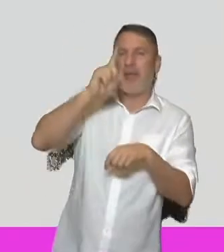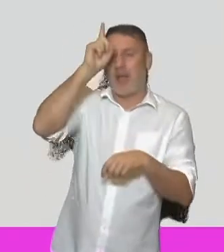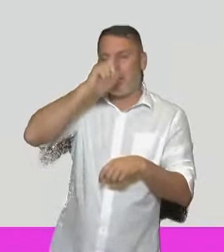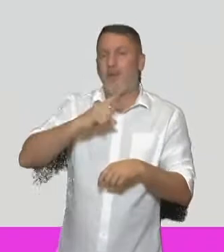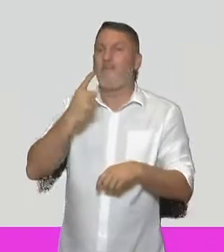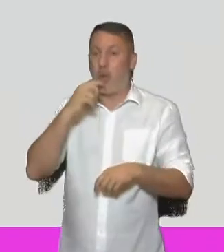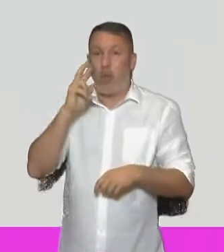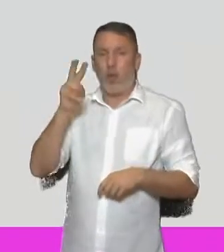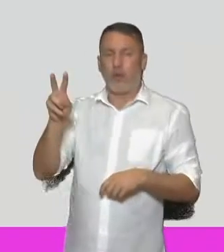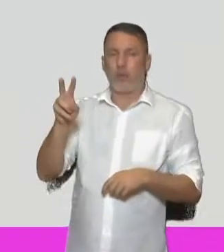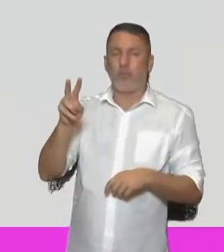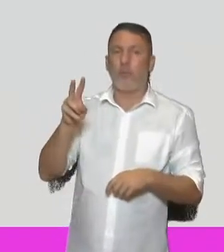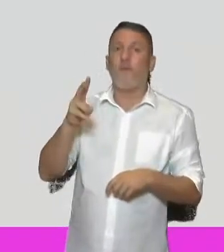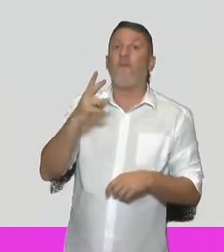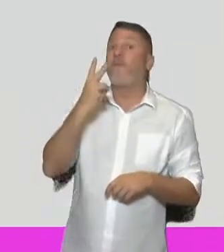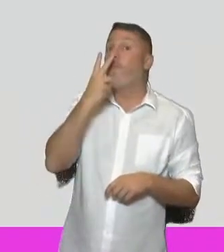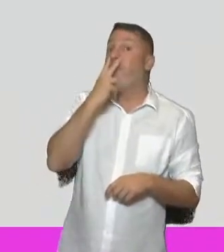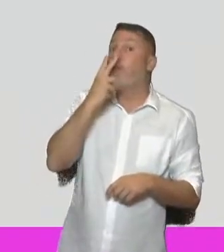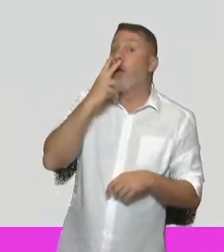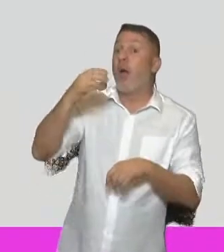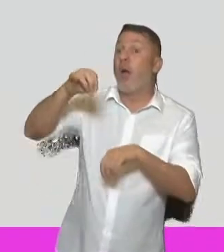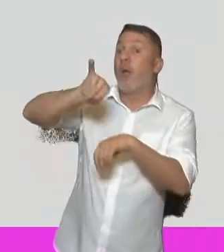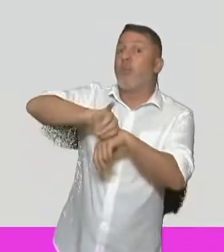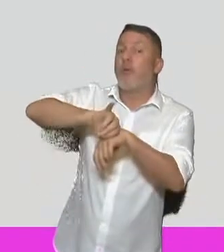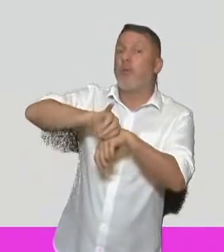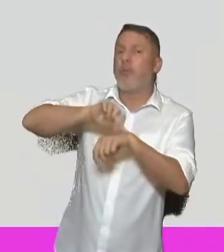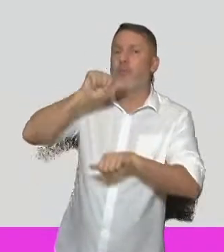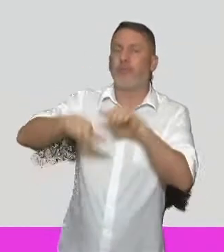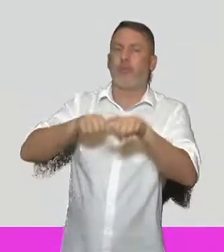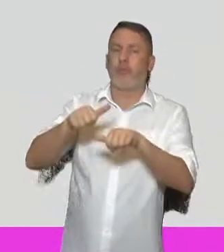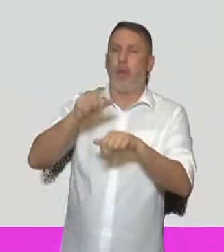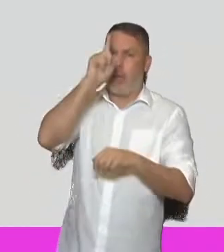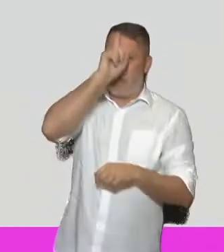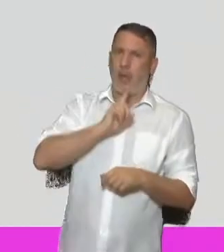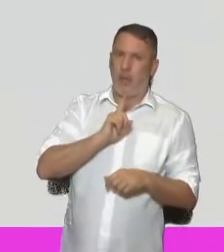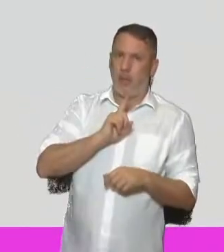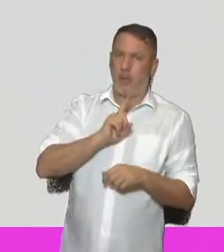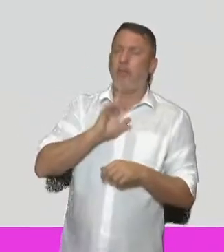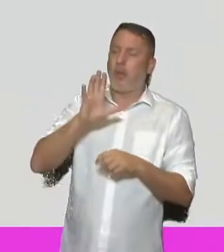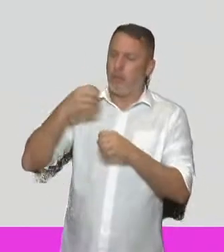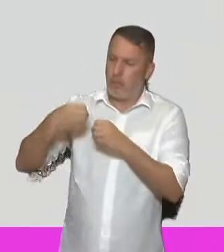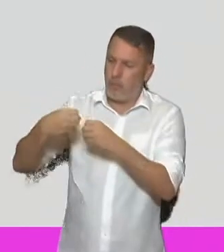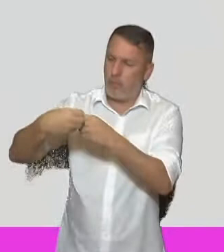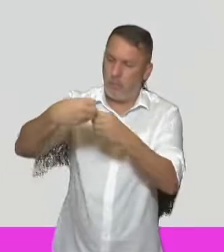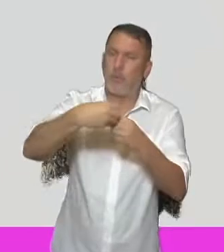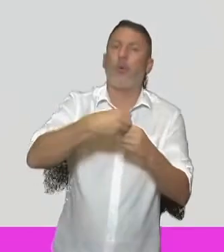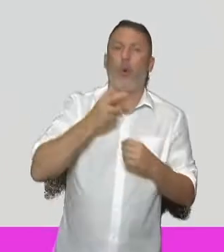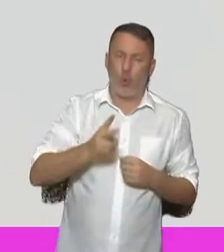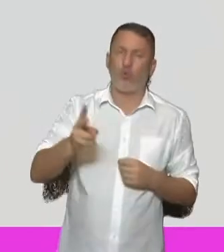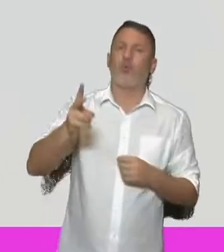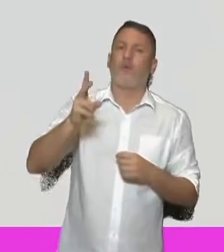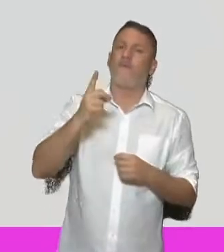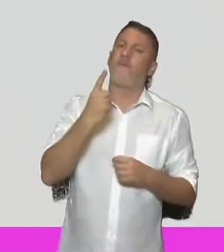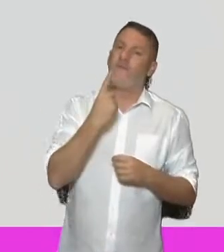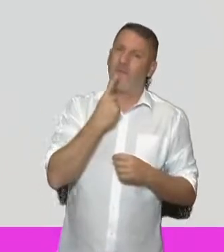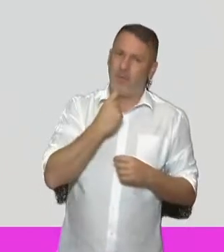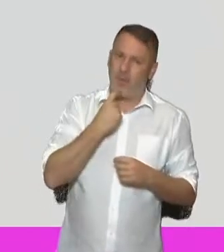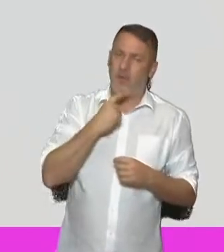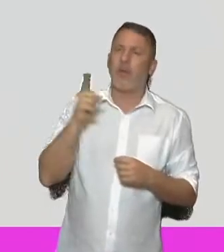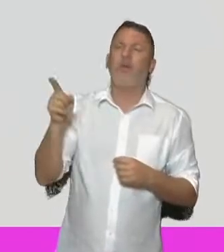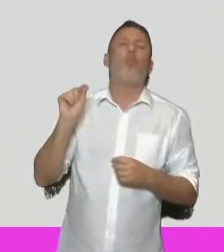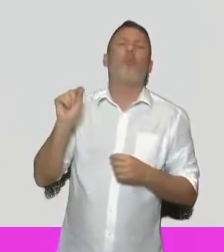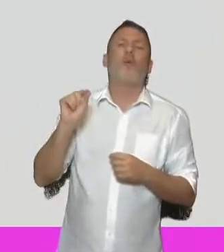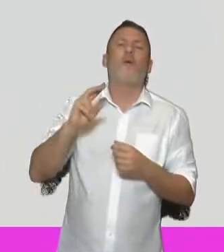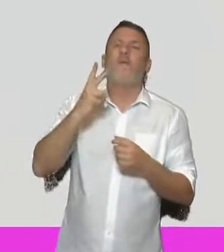Vitória caminhou para o risco moderado. Os demais municípios estão em risco alto e Vitória caminha a partir de segunda-feira